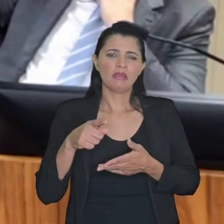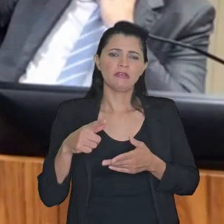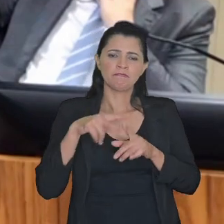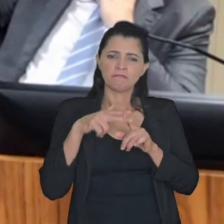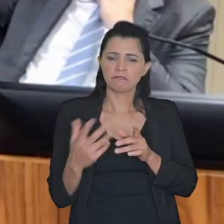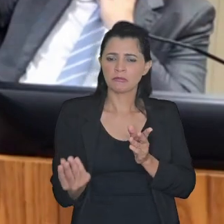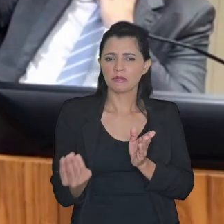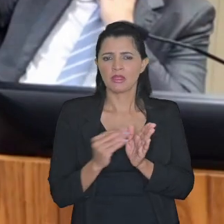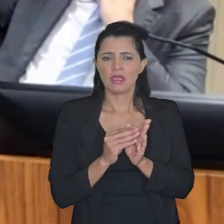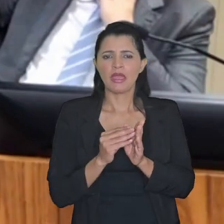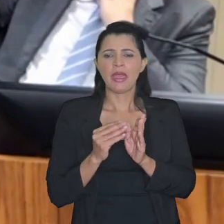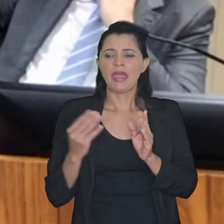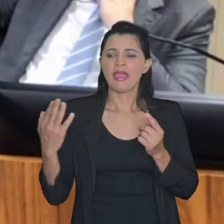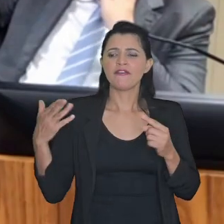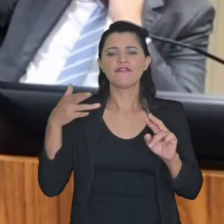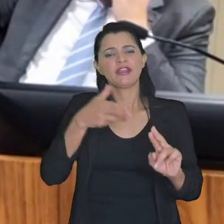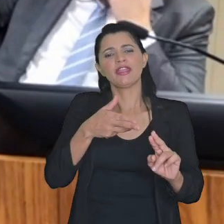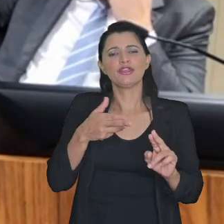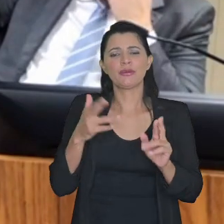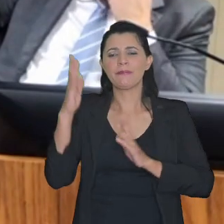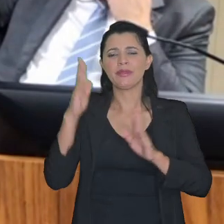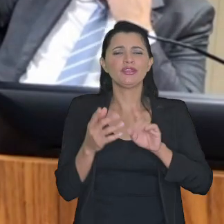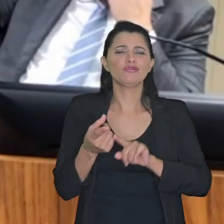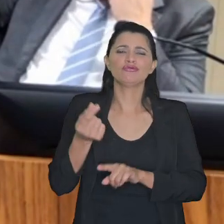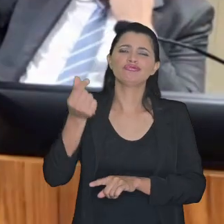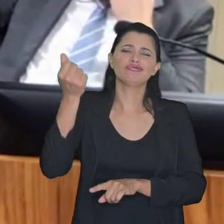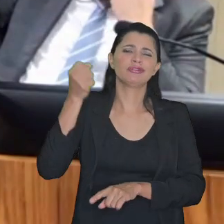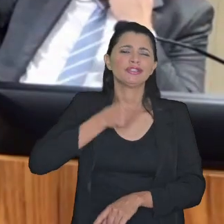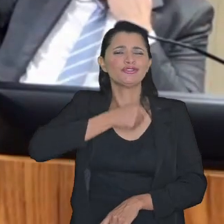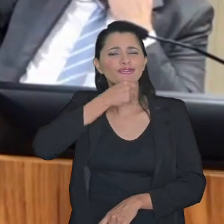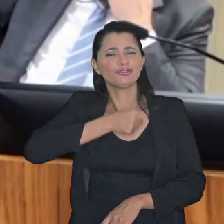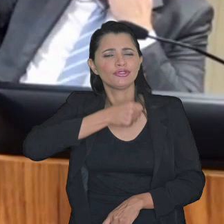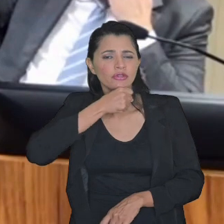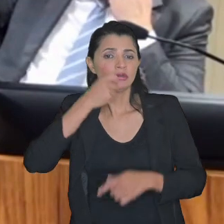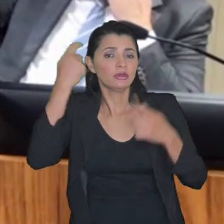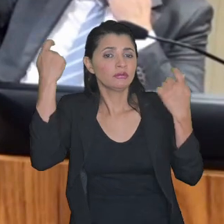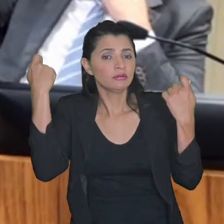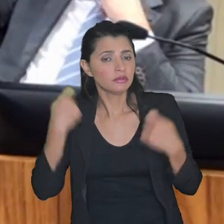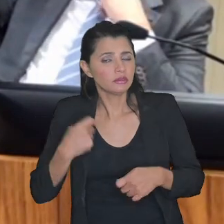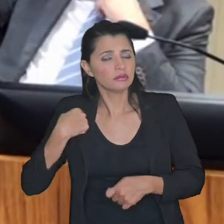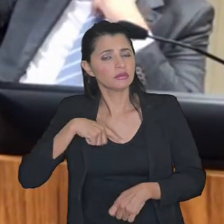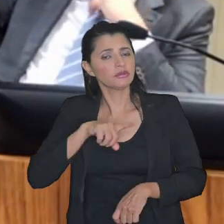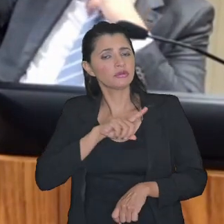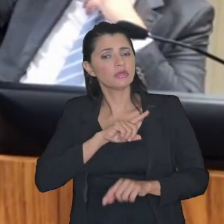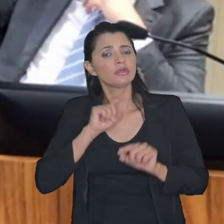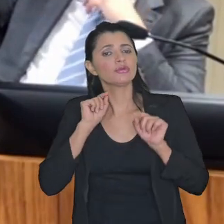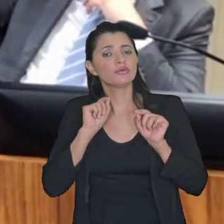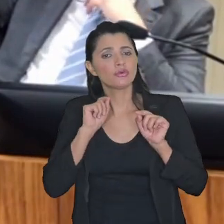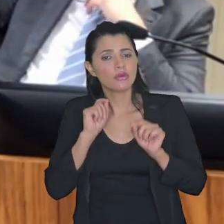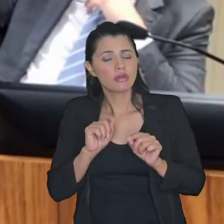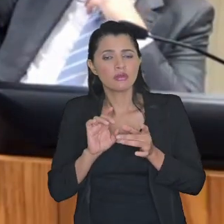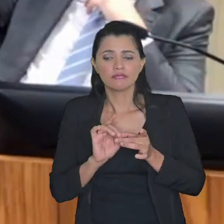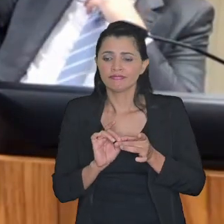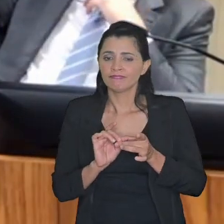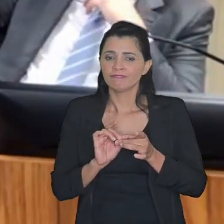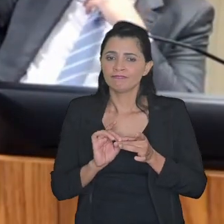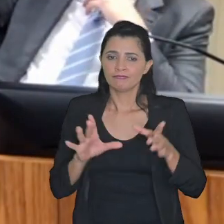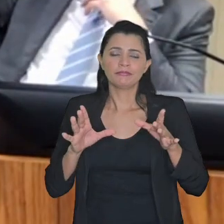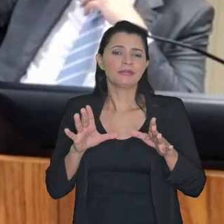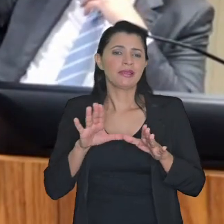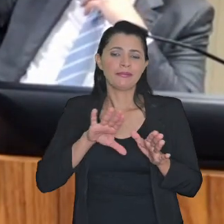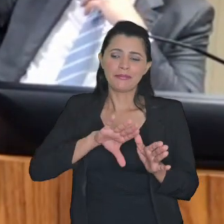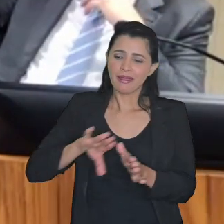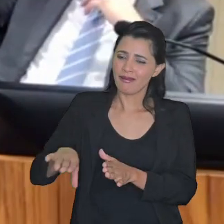remontam a períodos paleolíticos é preciso que a gente deixe de